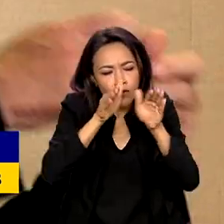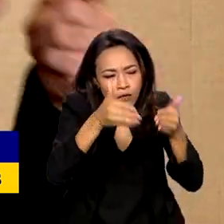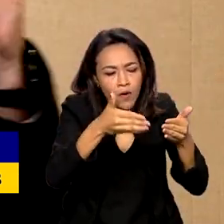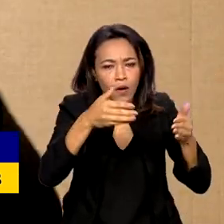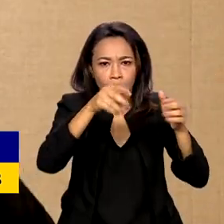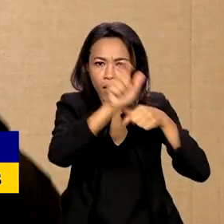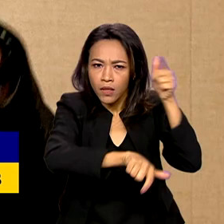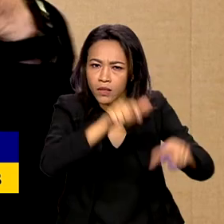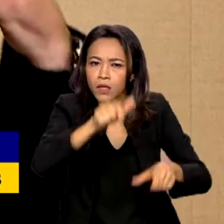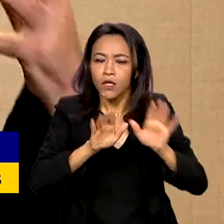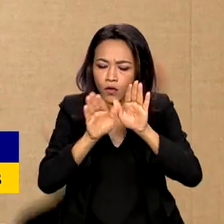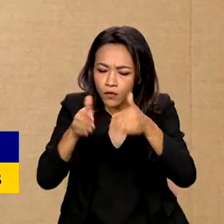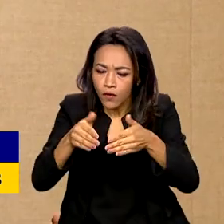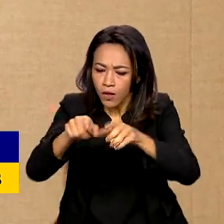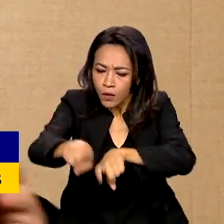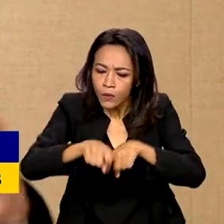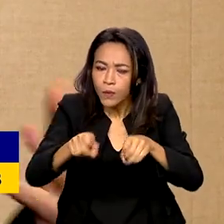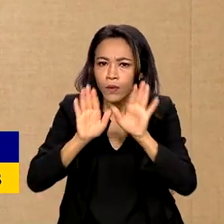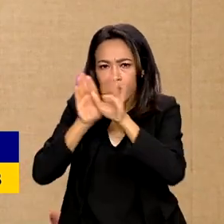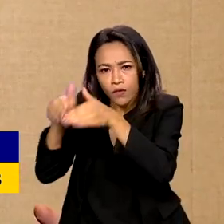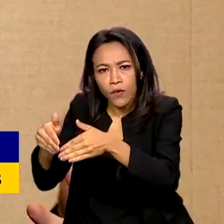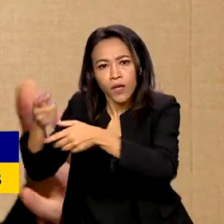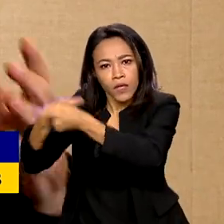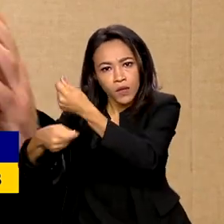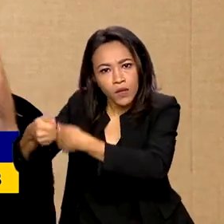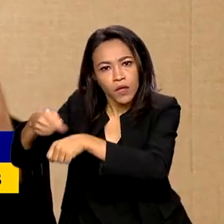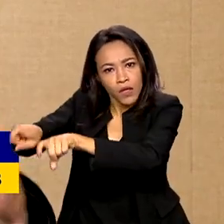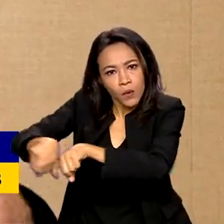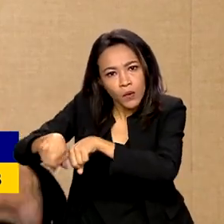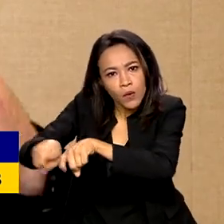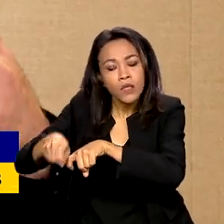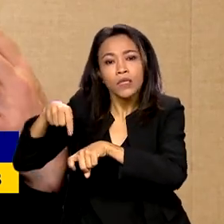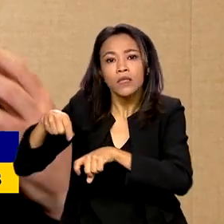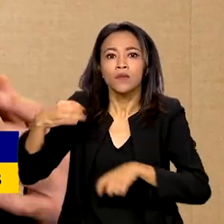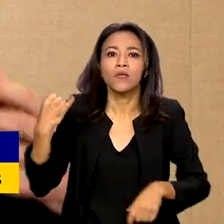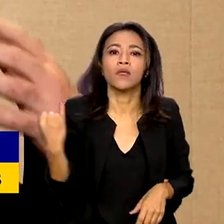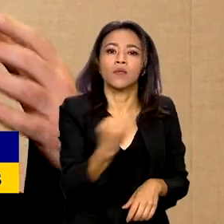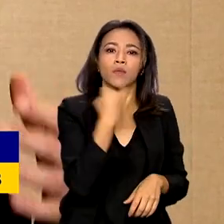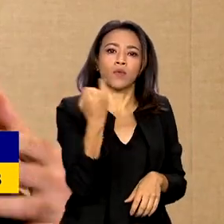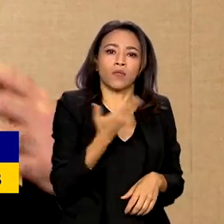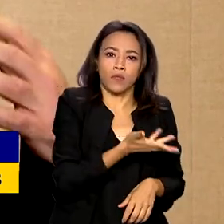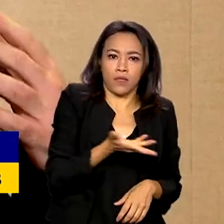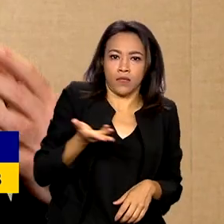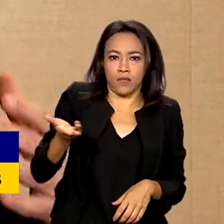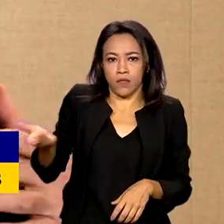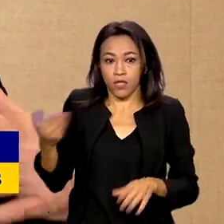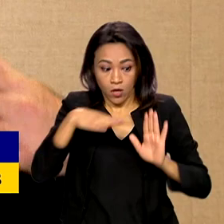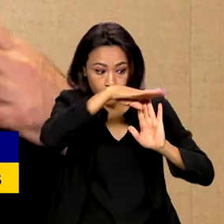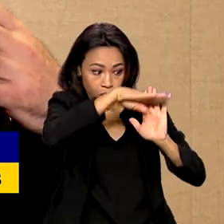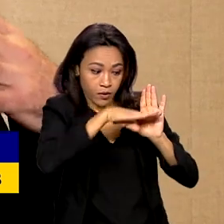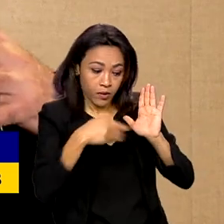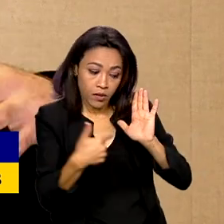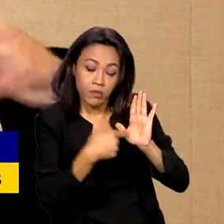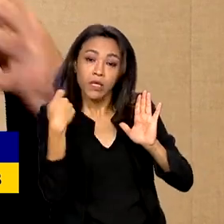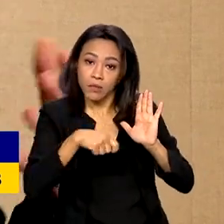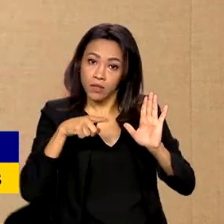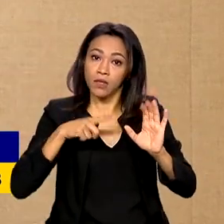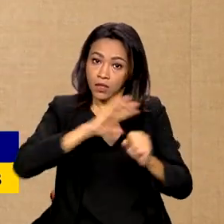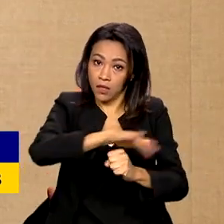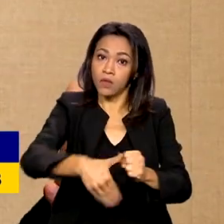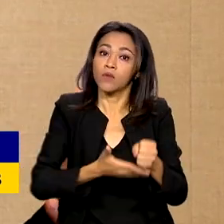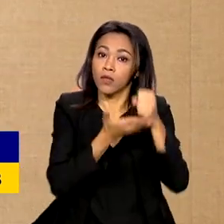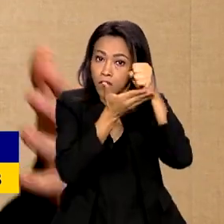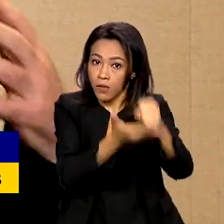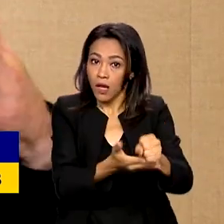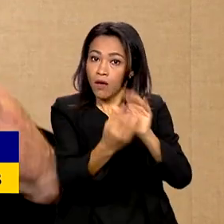no rural, na agricultura, na economia, é fundamental. É um programa que tem que ser sustentável em todas